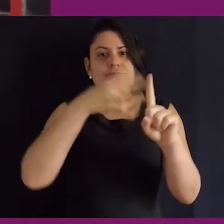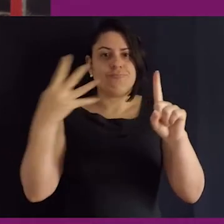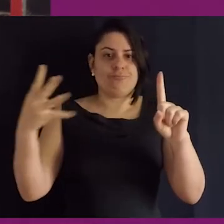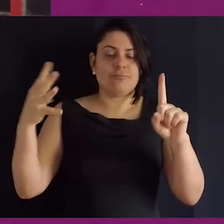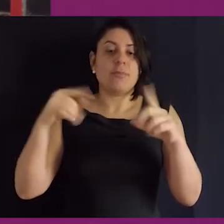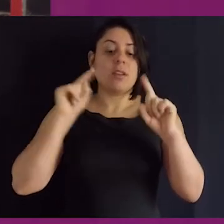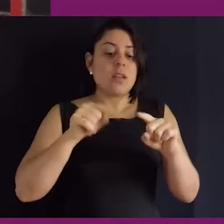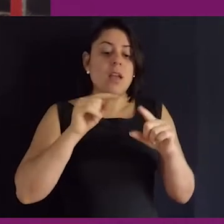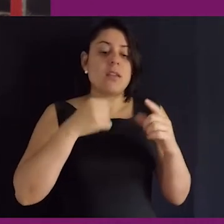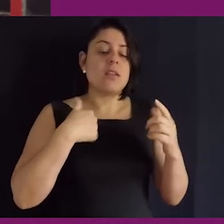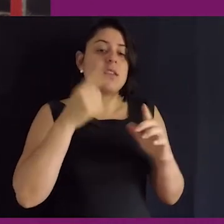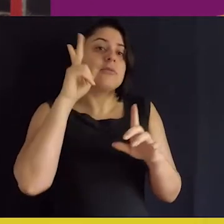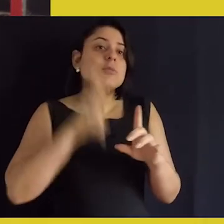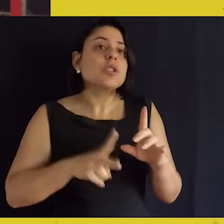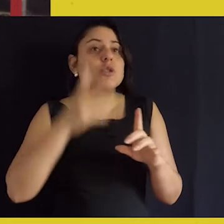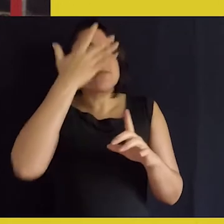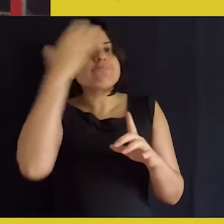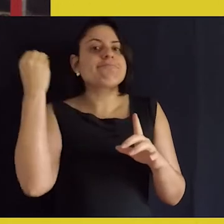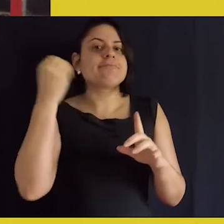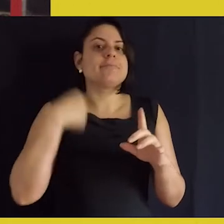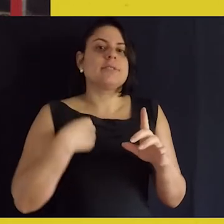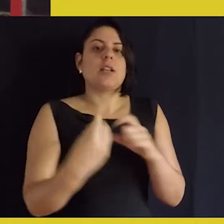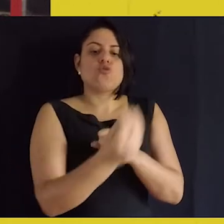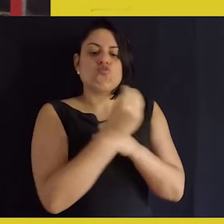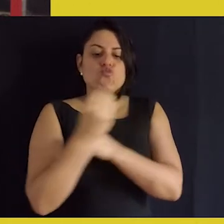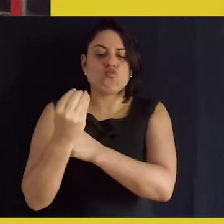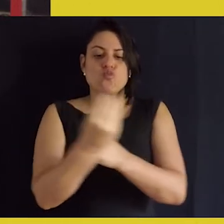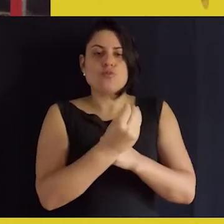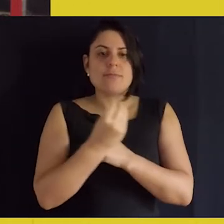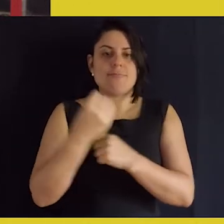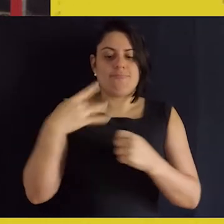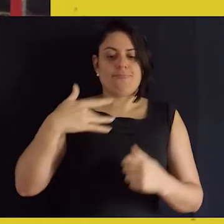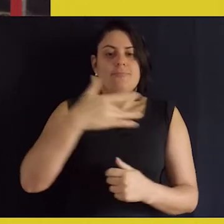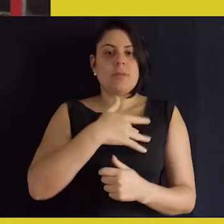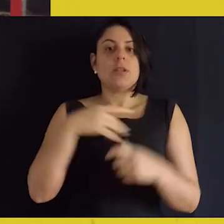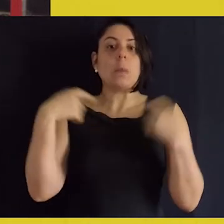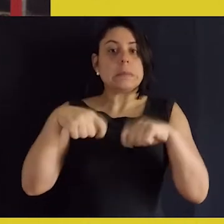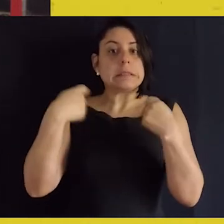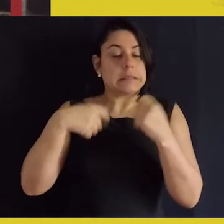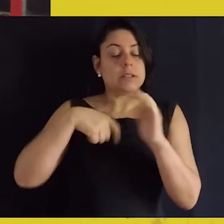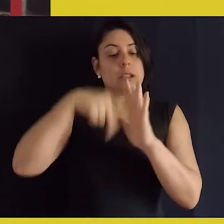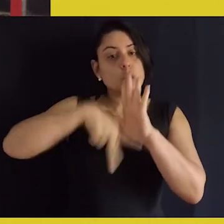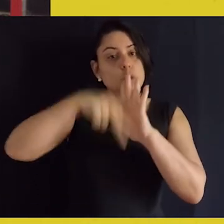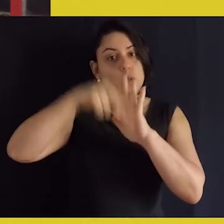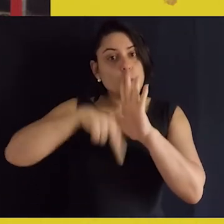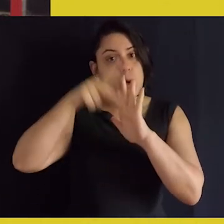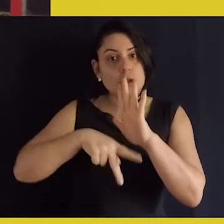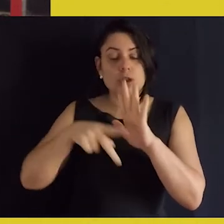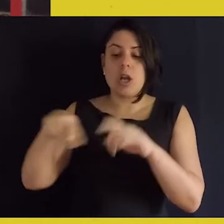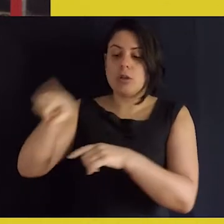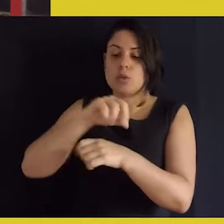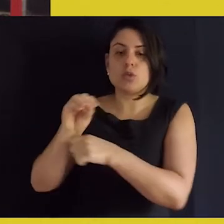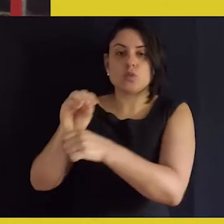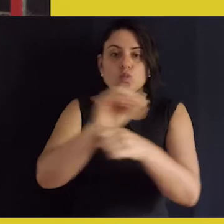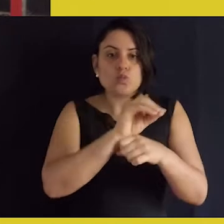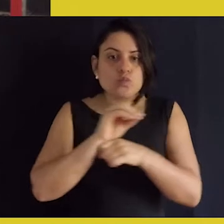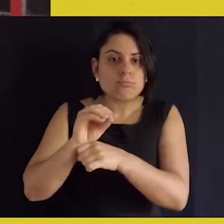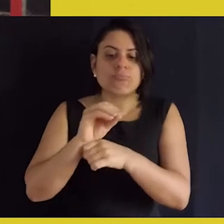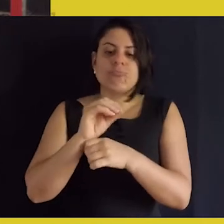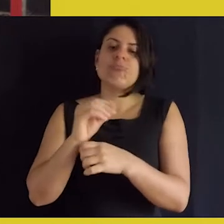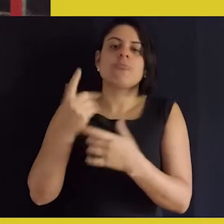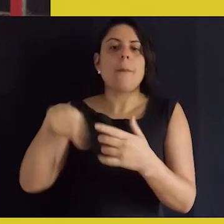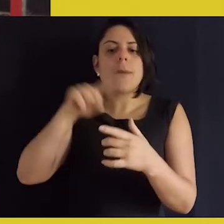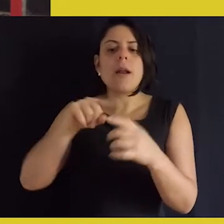deixando de lado o cuidado com a saúde. Então é preciso que a gente fortaleça os projetos, né? Que trabalham com HIV,